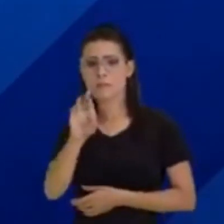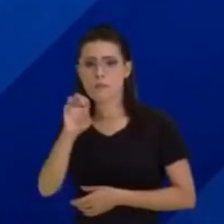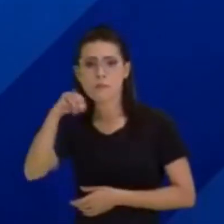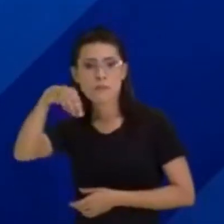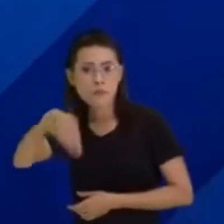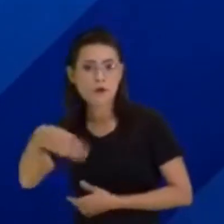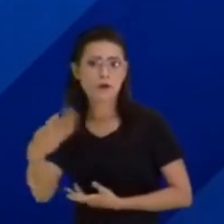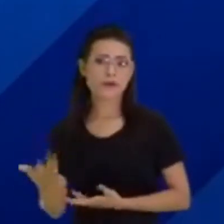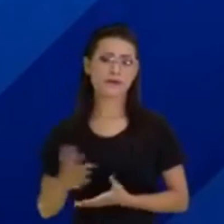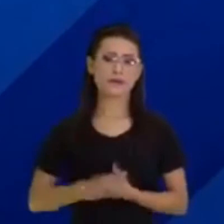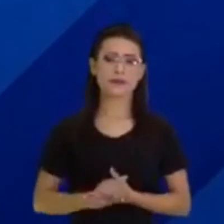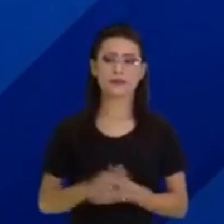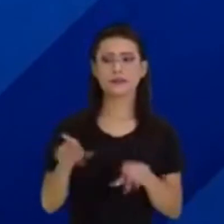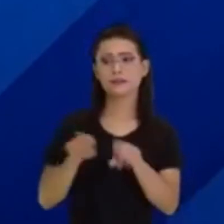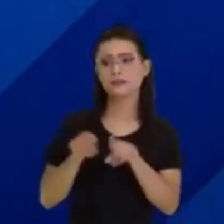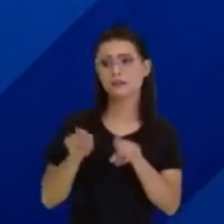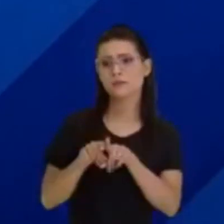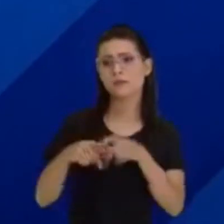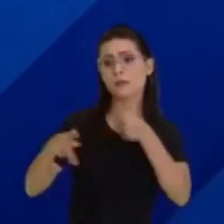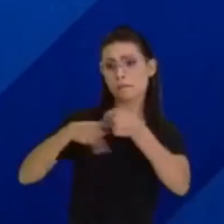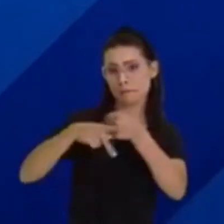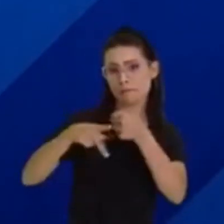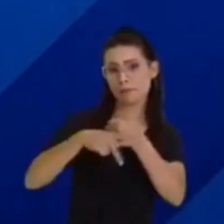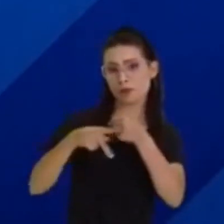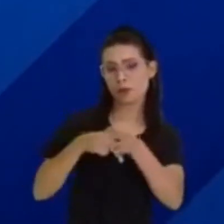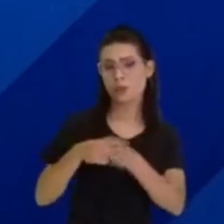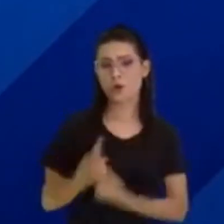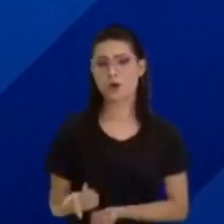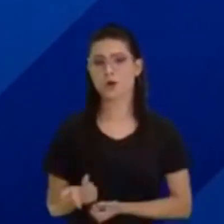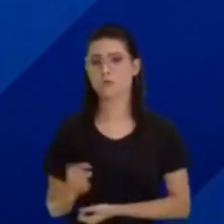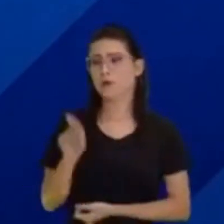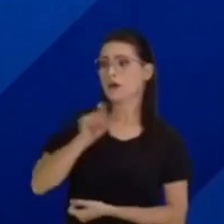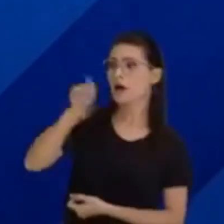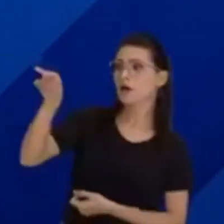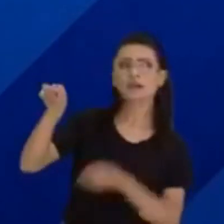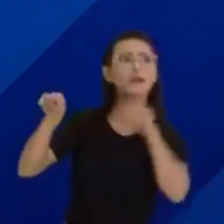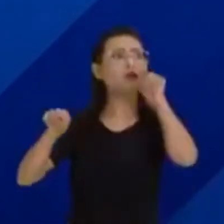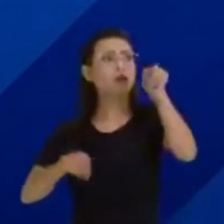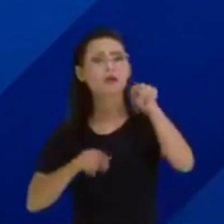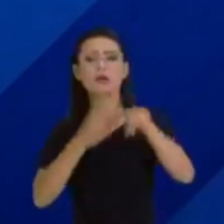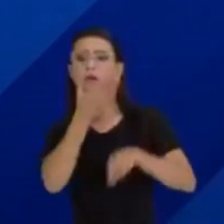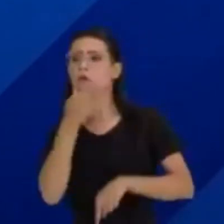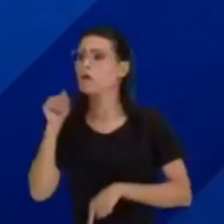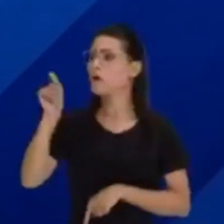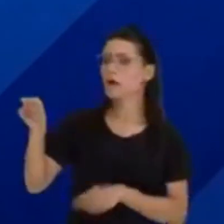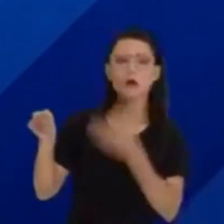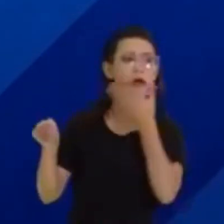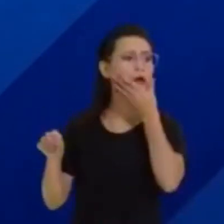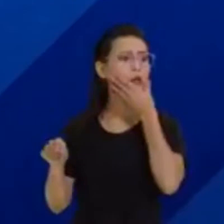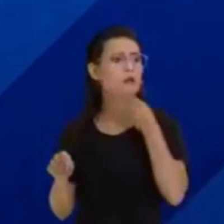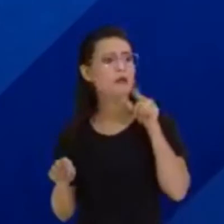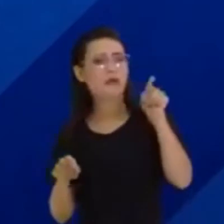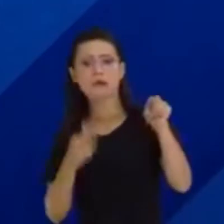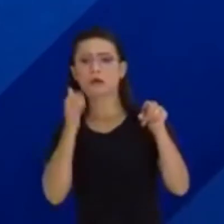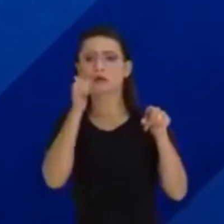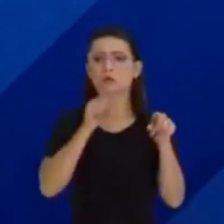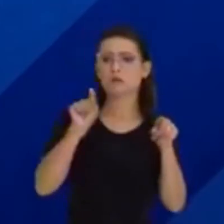os pronomes, por exemplo, aquele, isso, ela, ele, enfim.